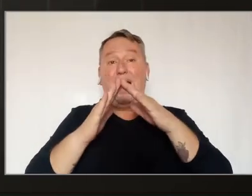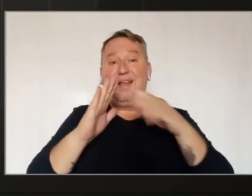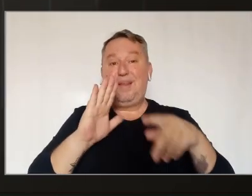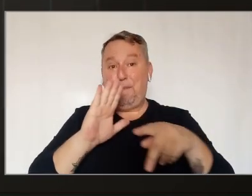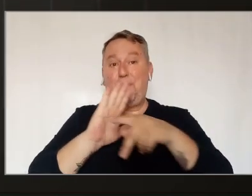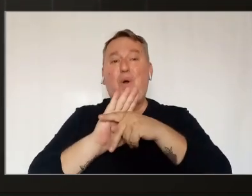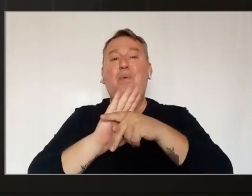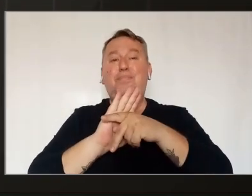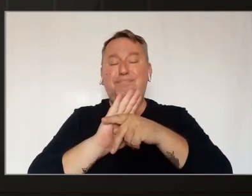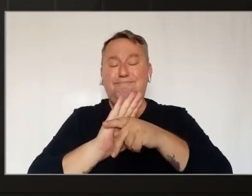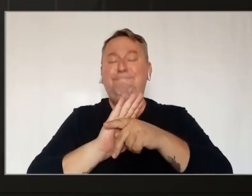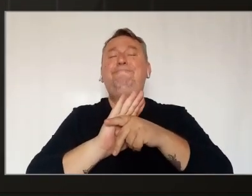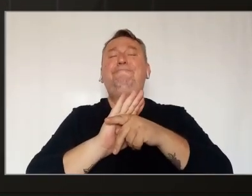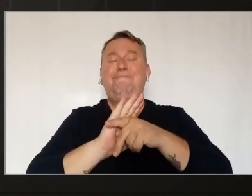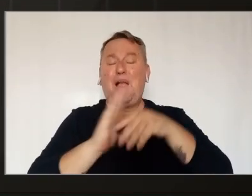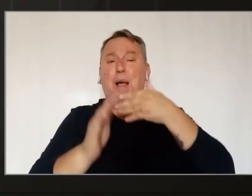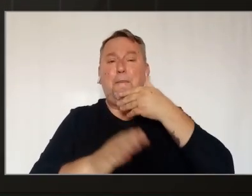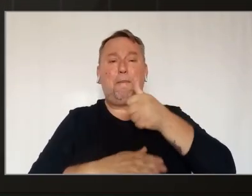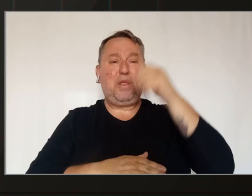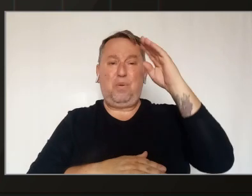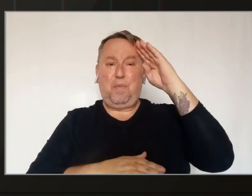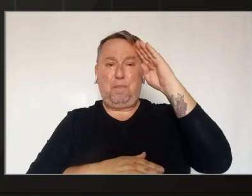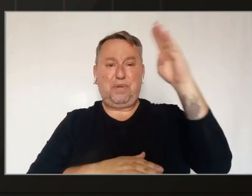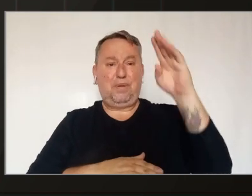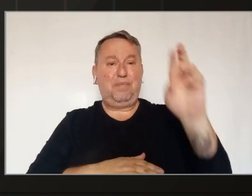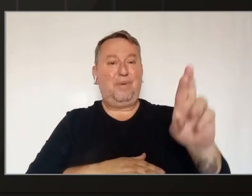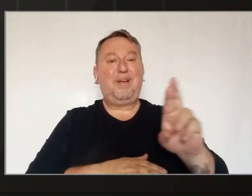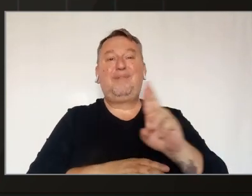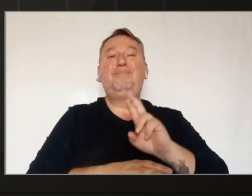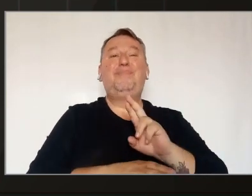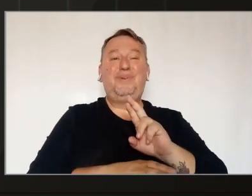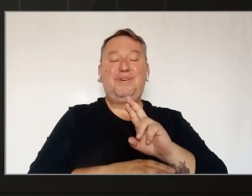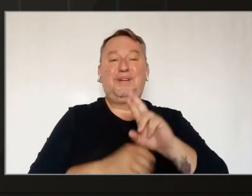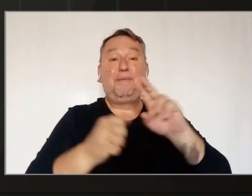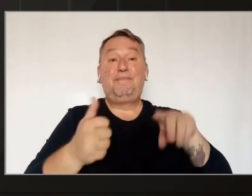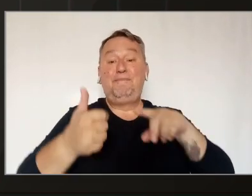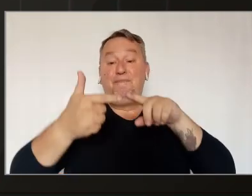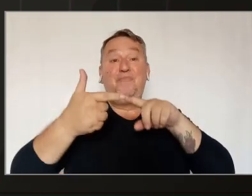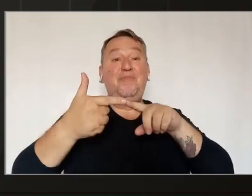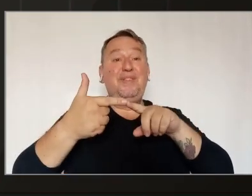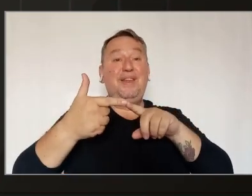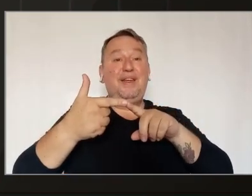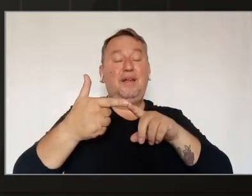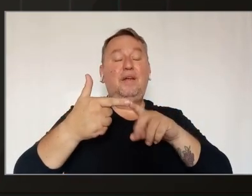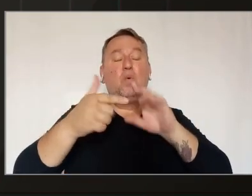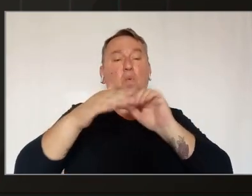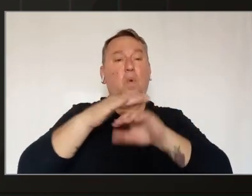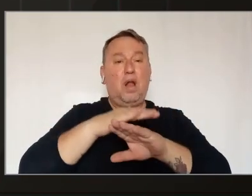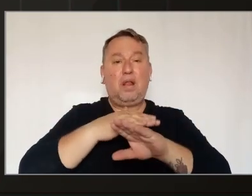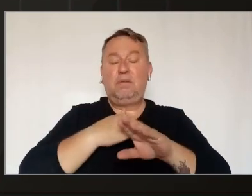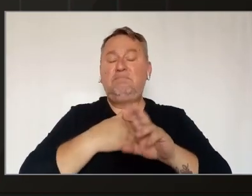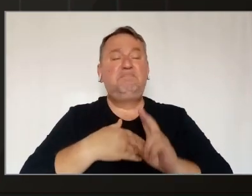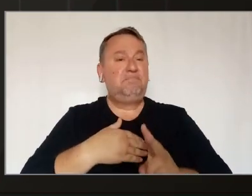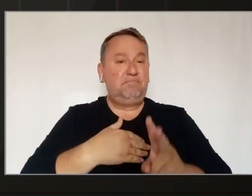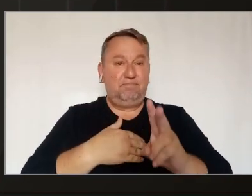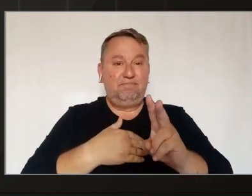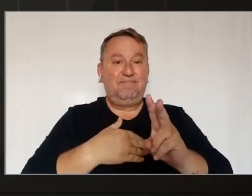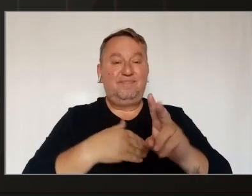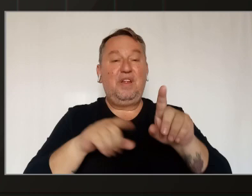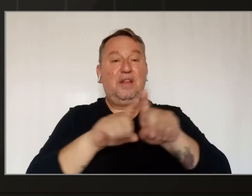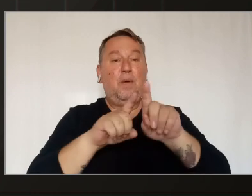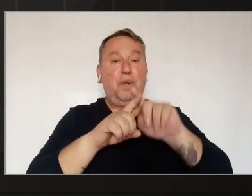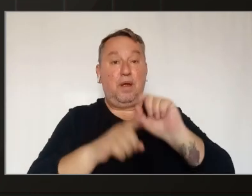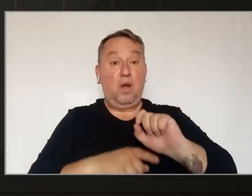ainda é, de longe, a principal resposta, seguida de manter aplicado. Além disso,